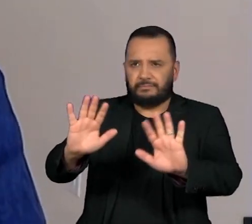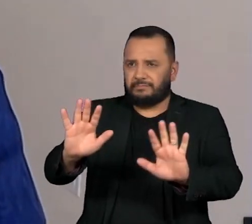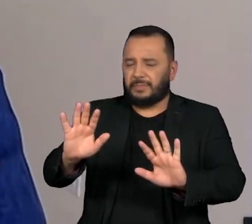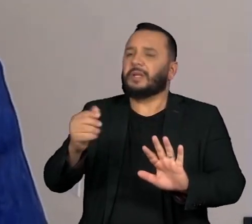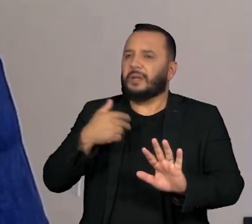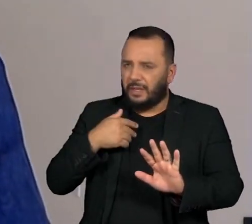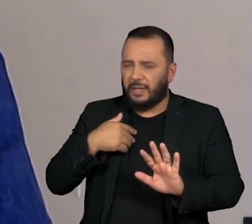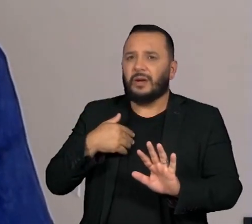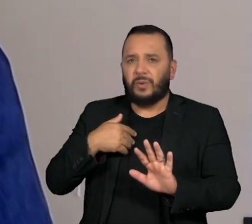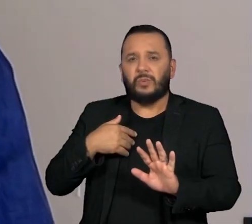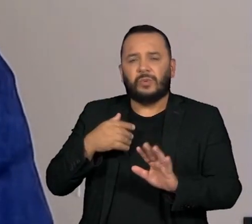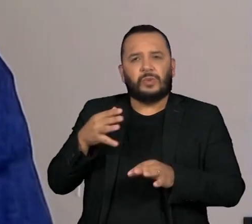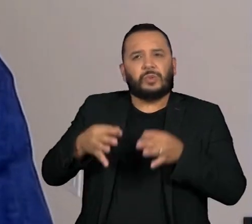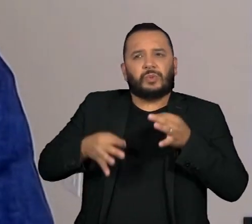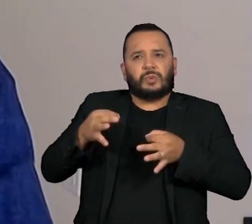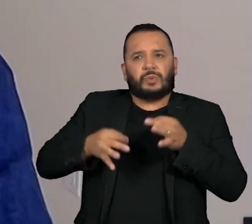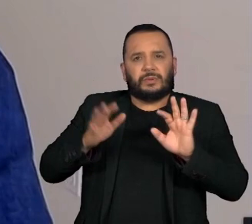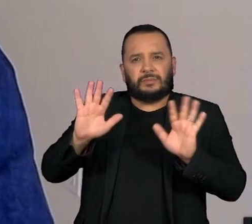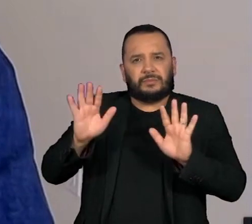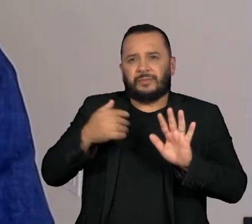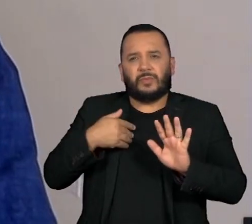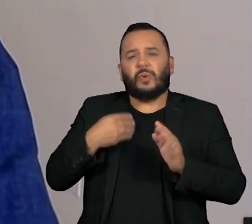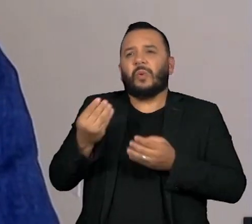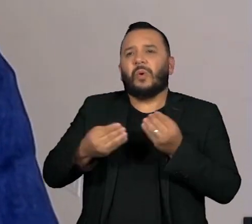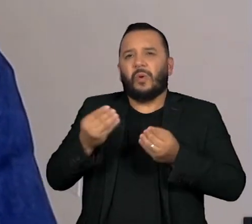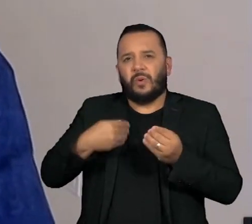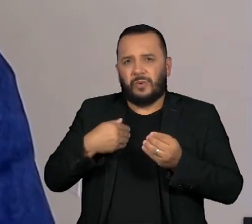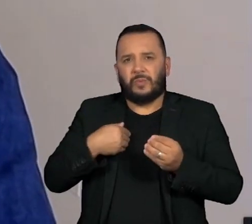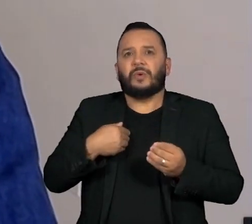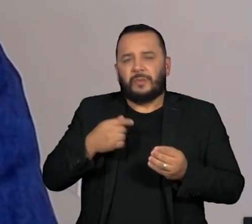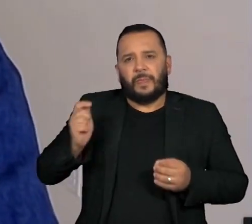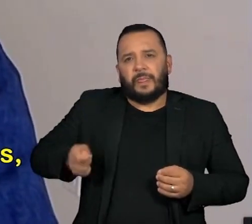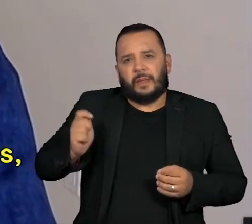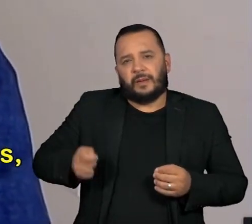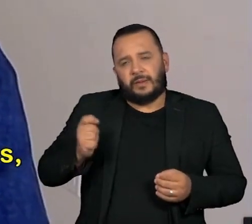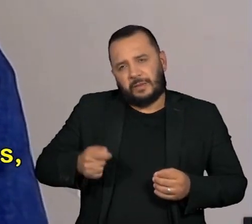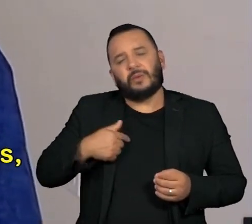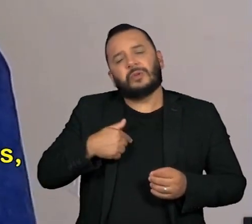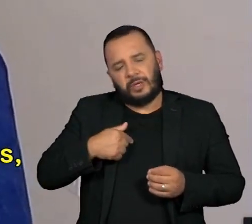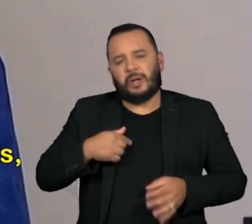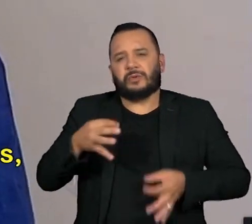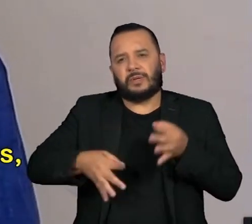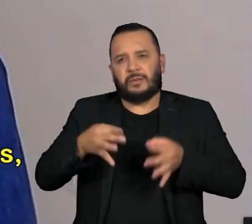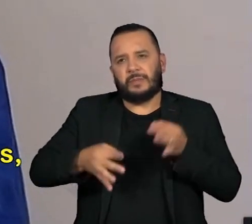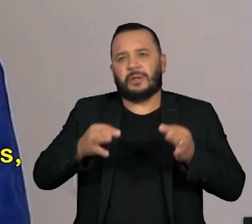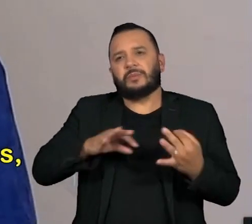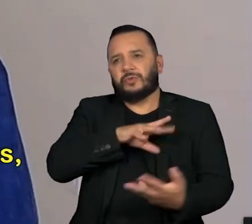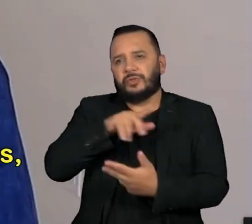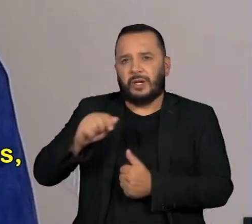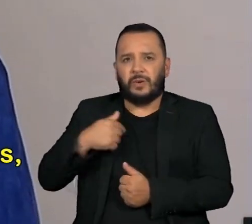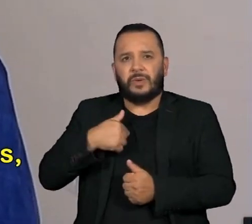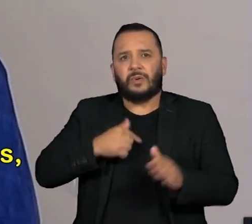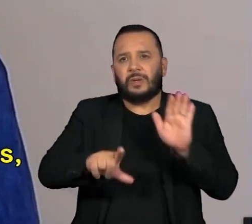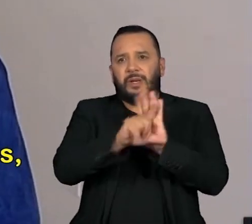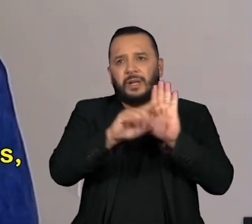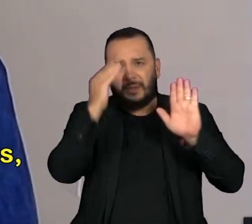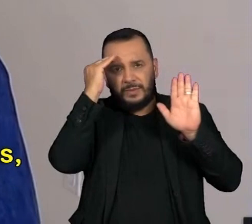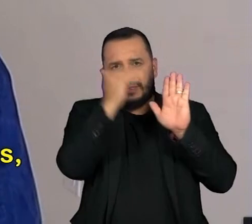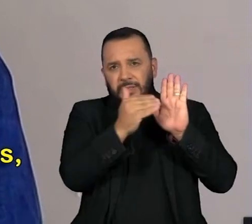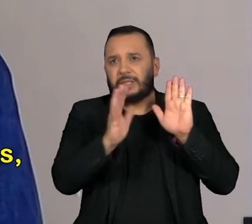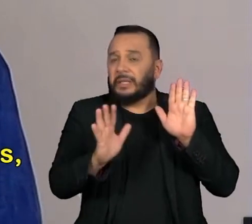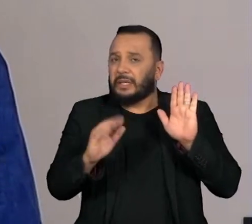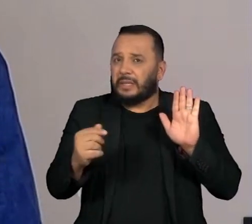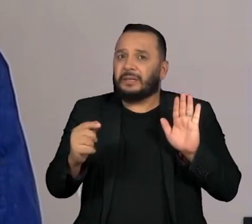se justifica. Eu, quando era fiscal da Corte Internacional, tinha que aplicar a lei, a lei dizia que eu tinha que ocupar os casos mais graves, quando não se